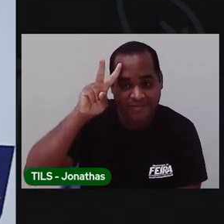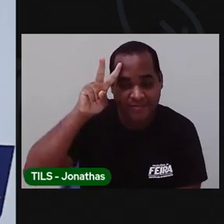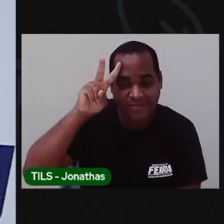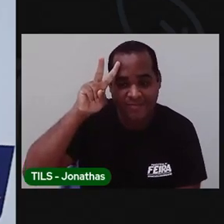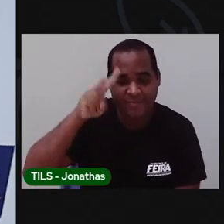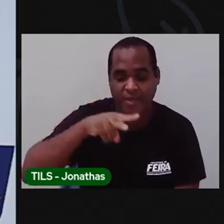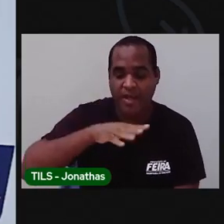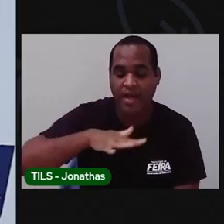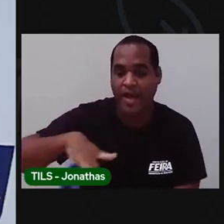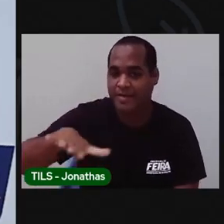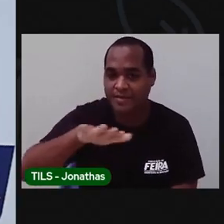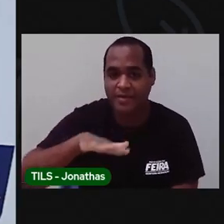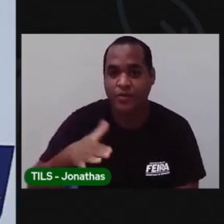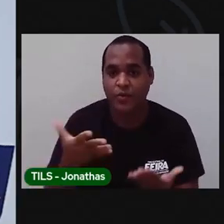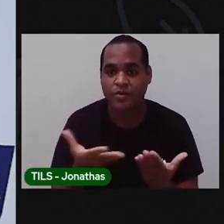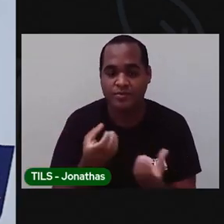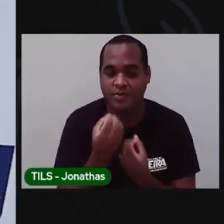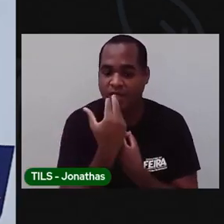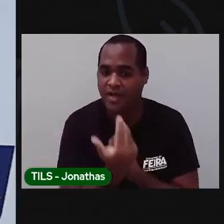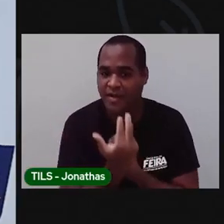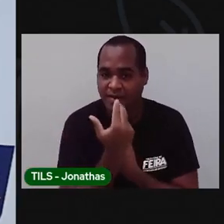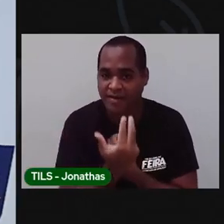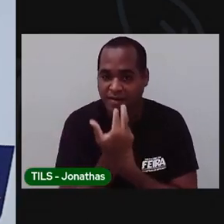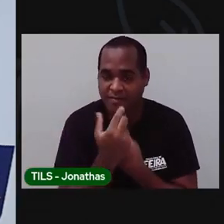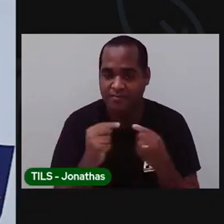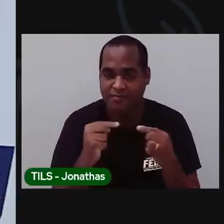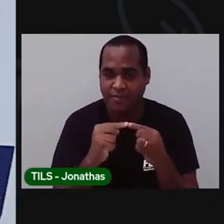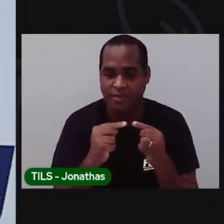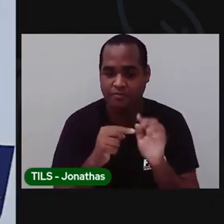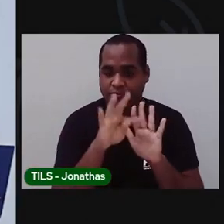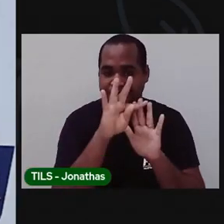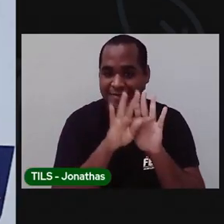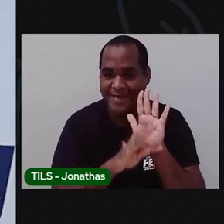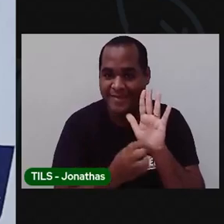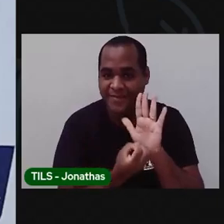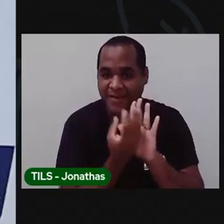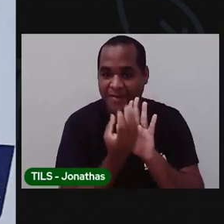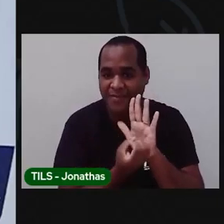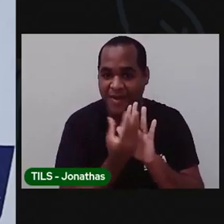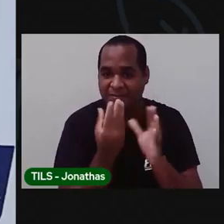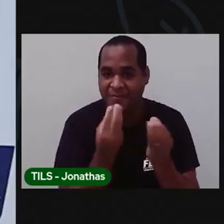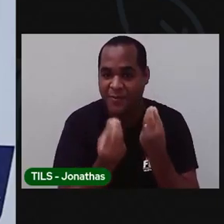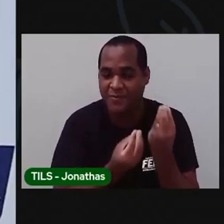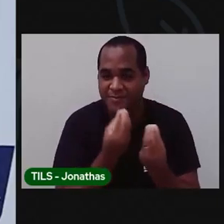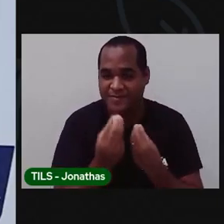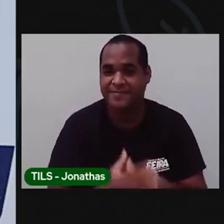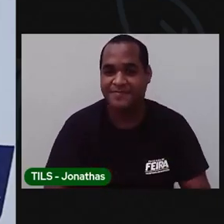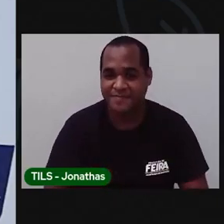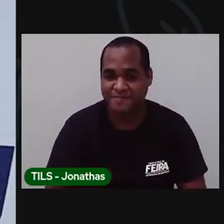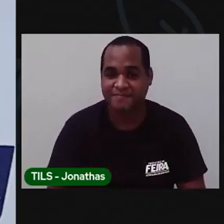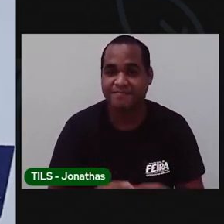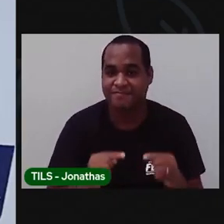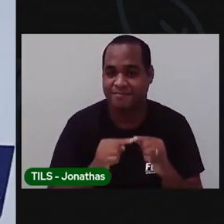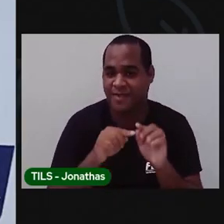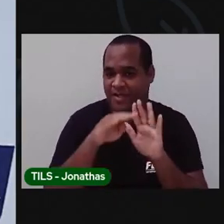e a área de linguagens com tema de produção de texto, e o nosso tema de hoje é lista.